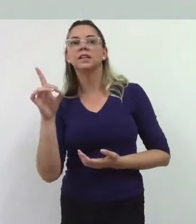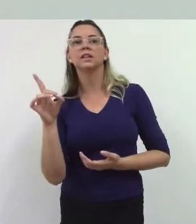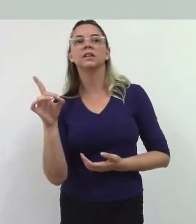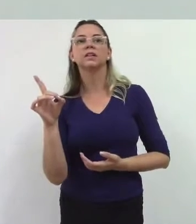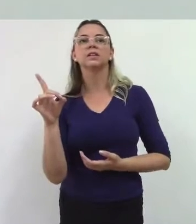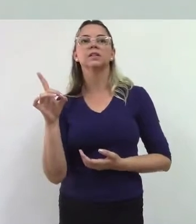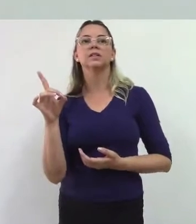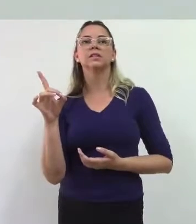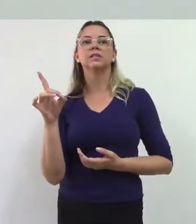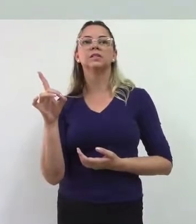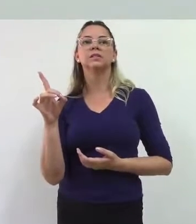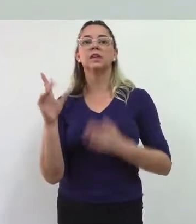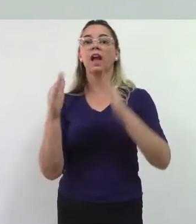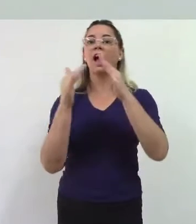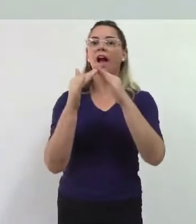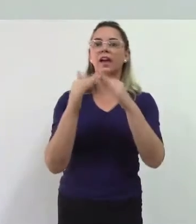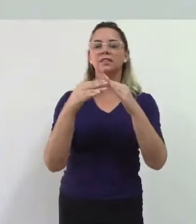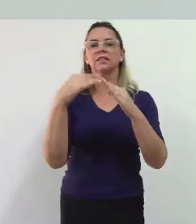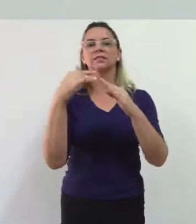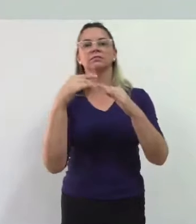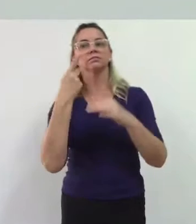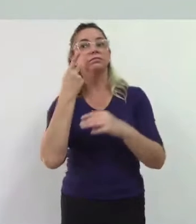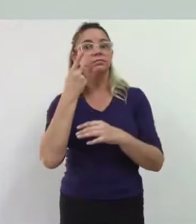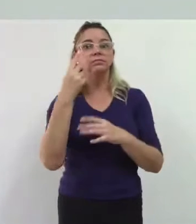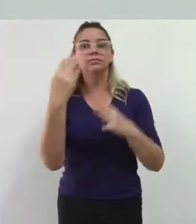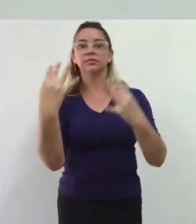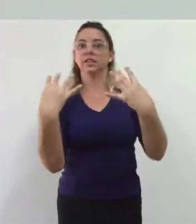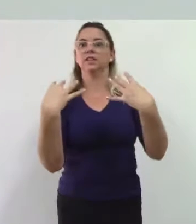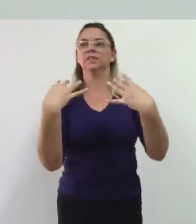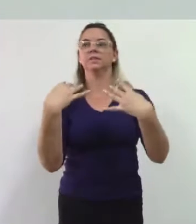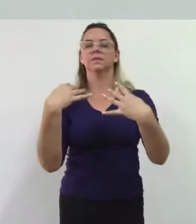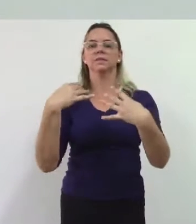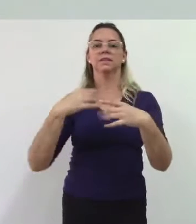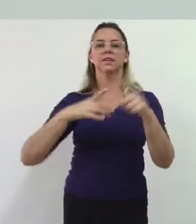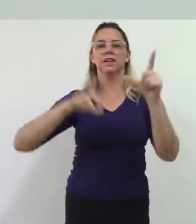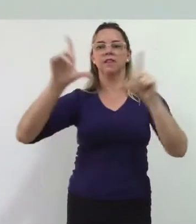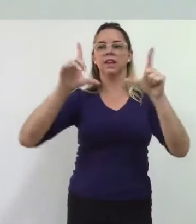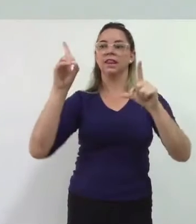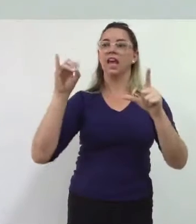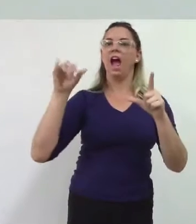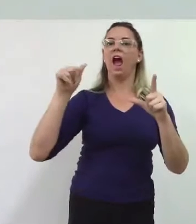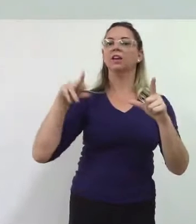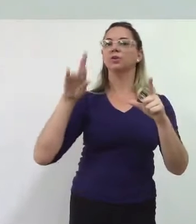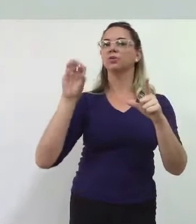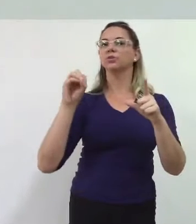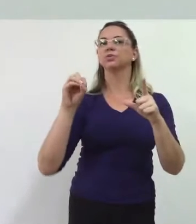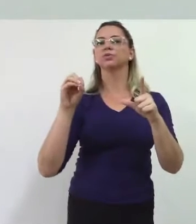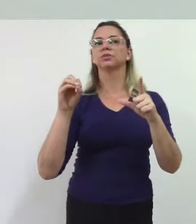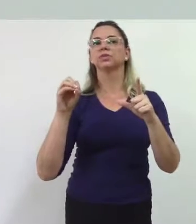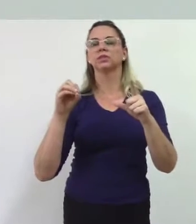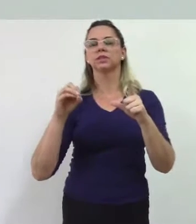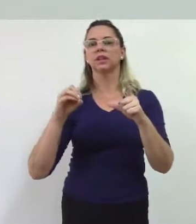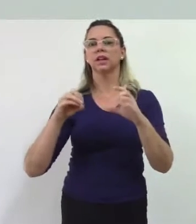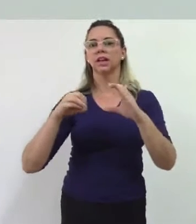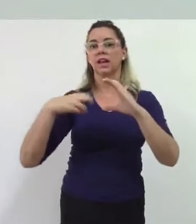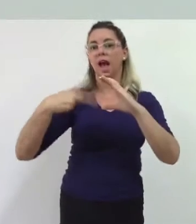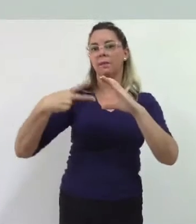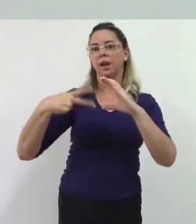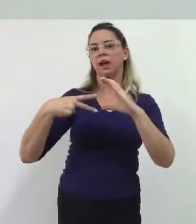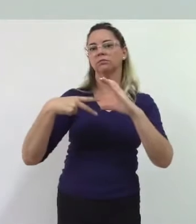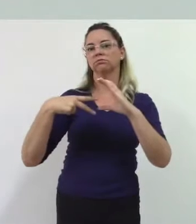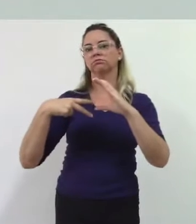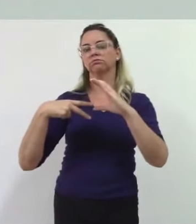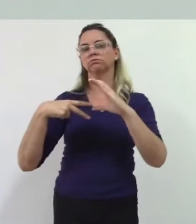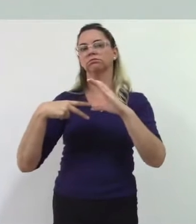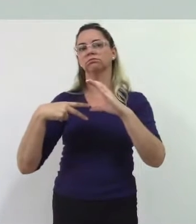sessões desta casa, a TV Diário, o site da Câmara, o Instagram da